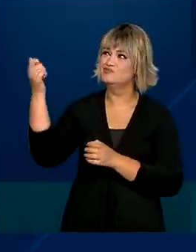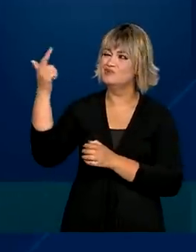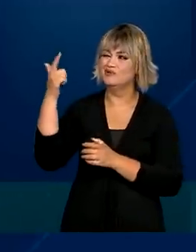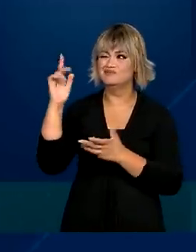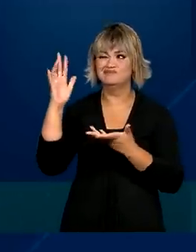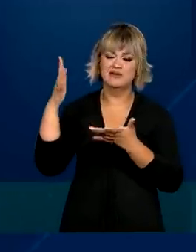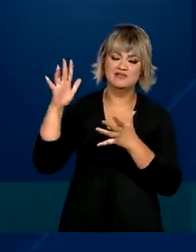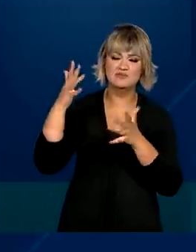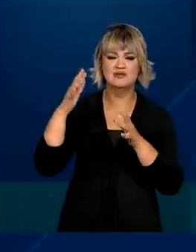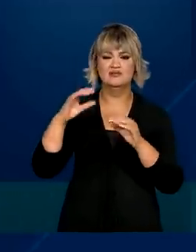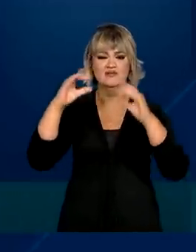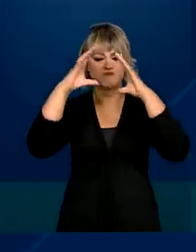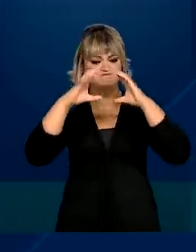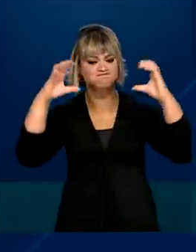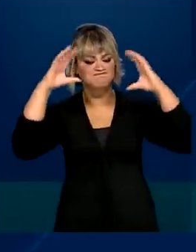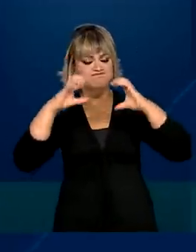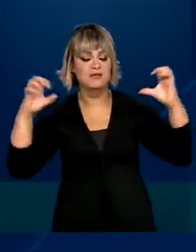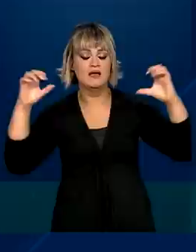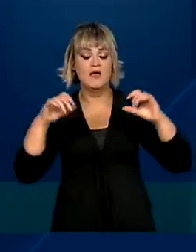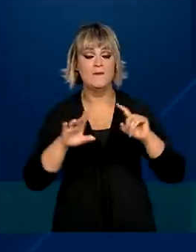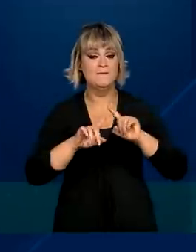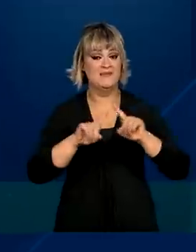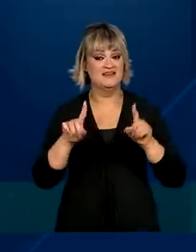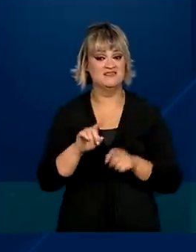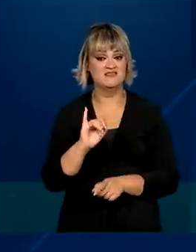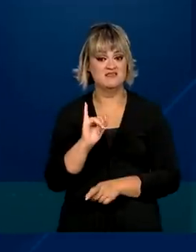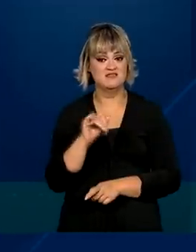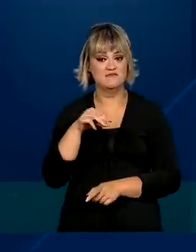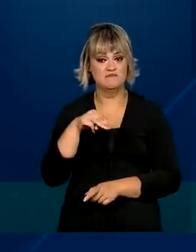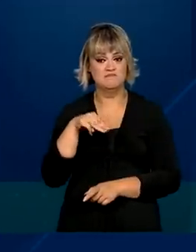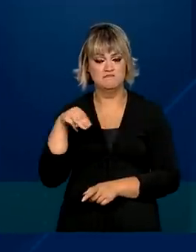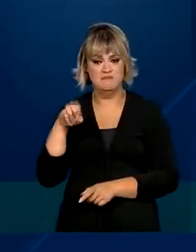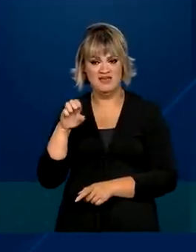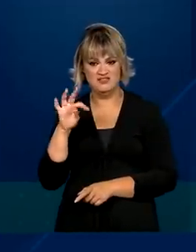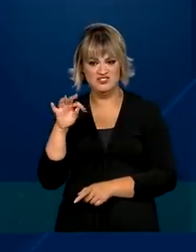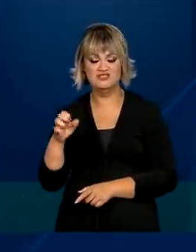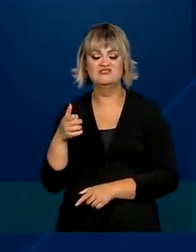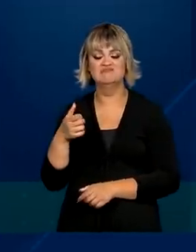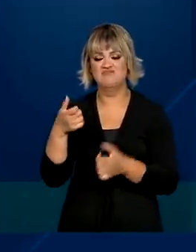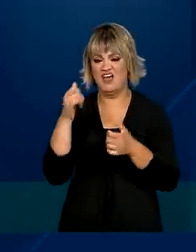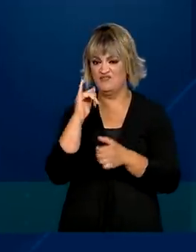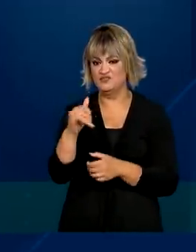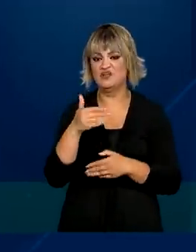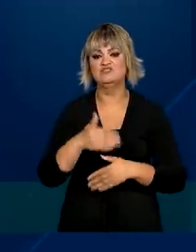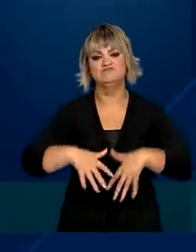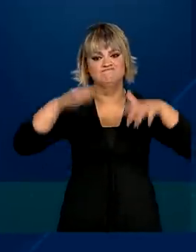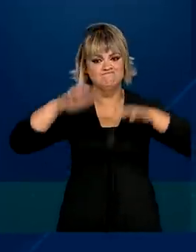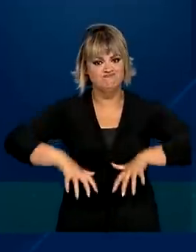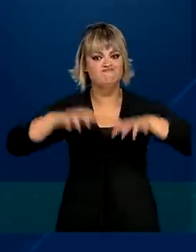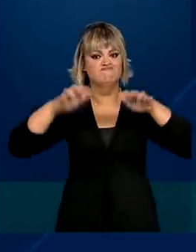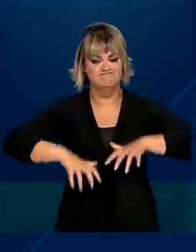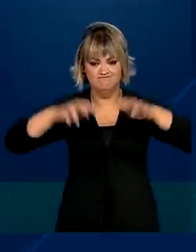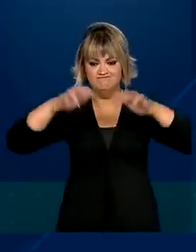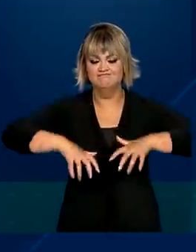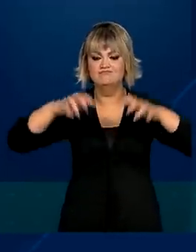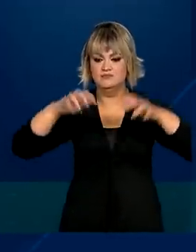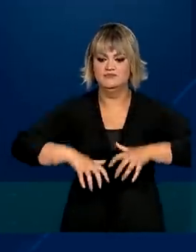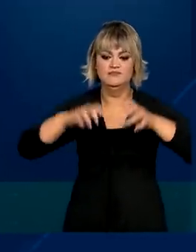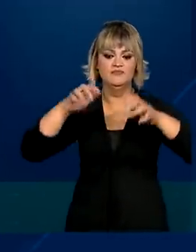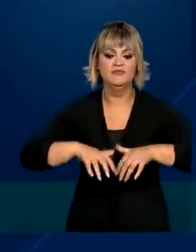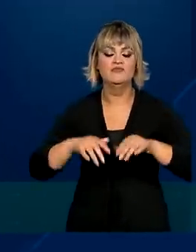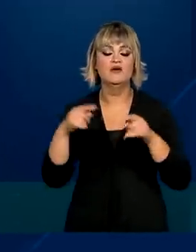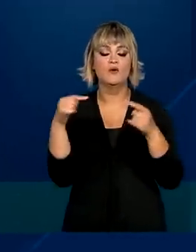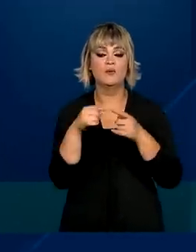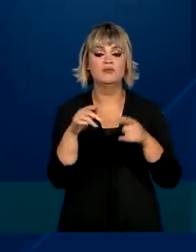começa a aparecer, só que segundo o IMET, tem previsão de mais temporais. Esse alerta do IMET também se estende